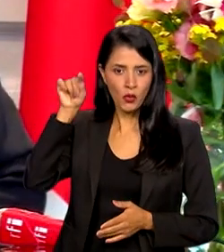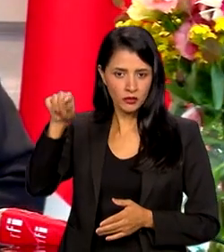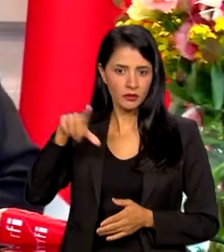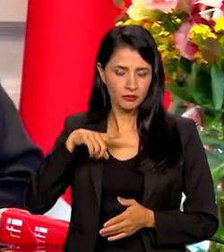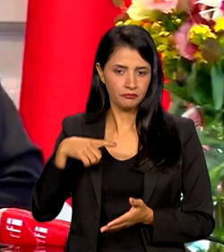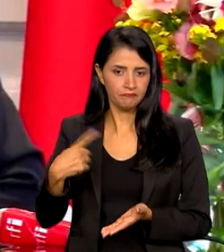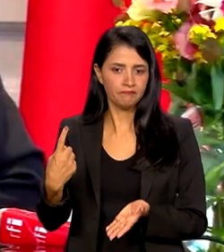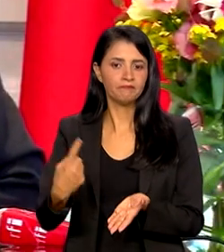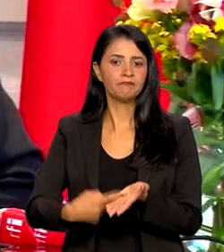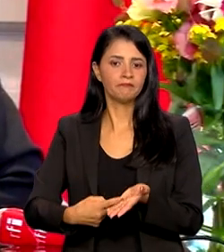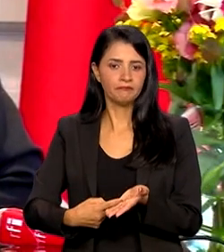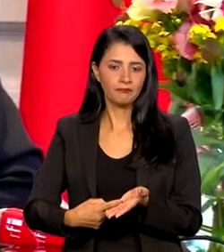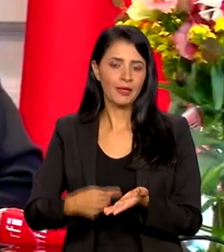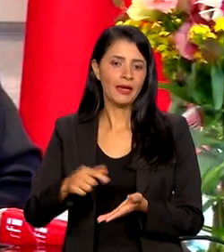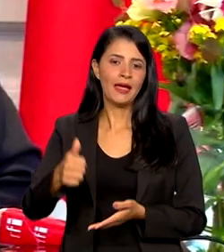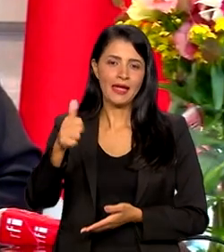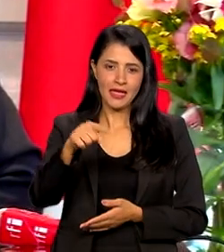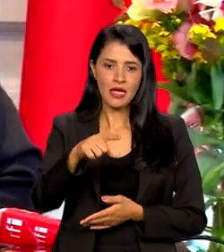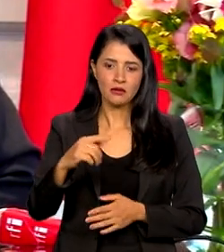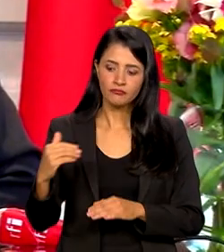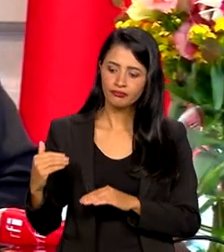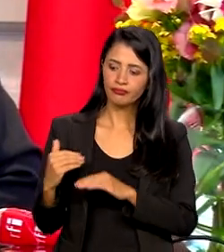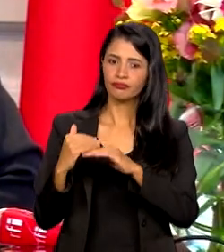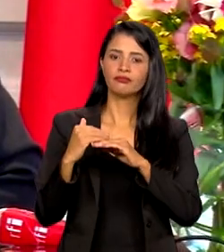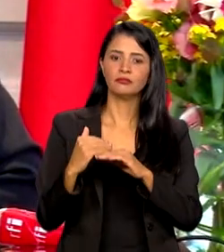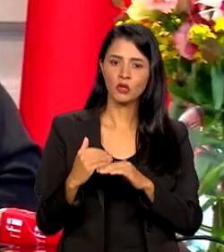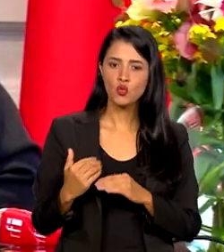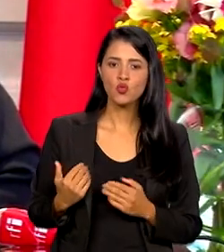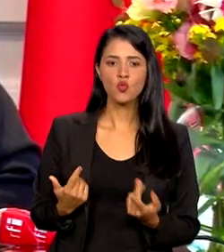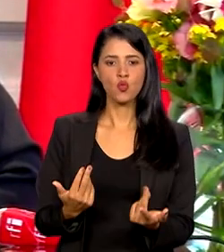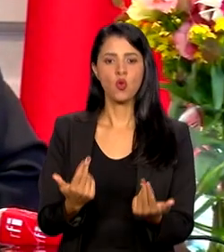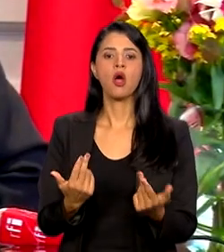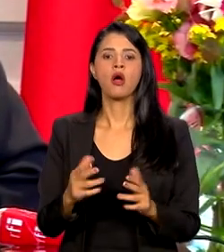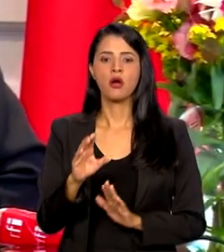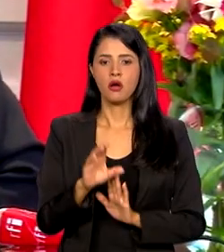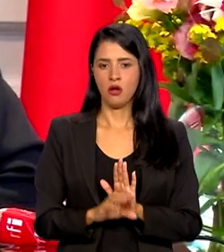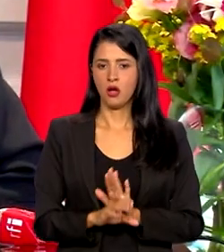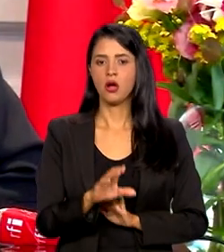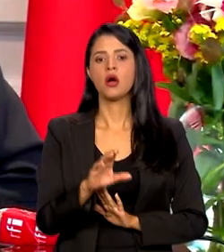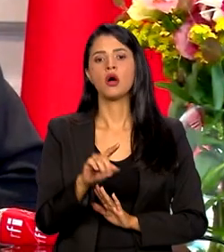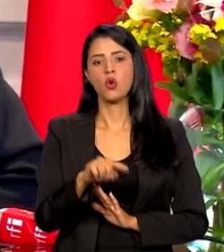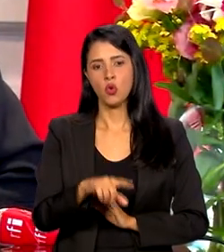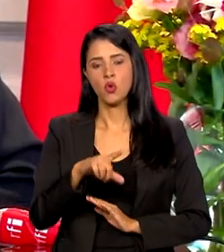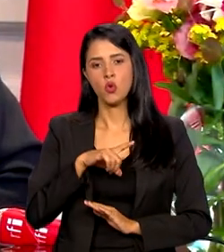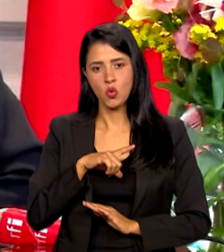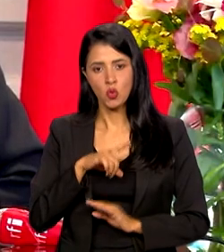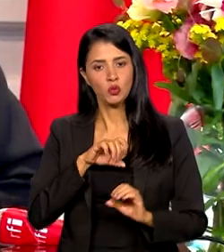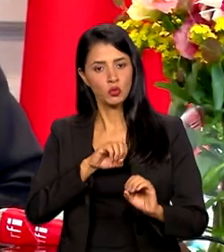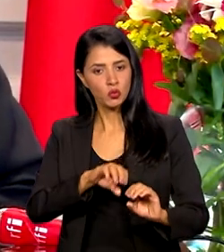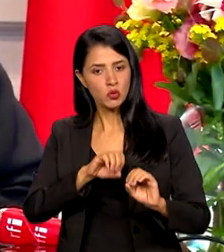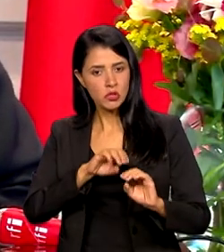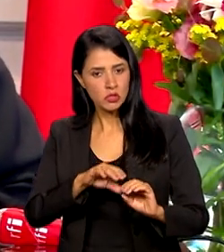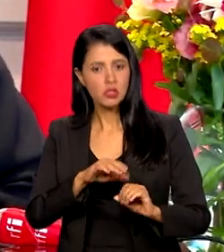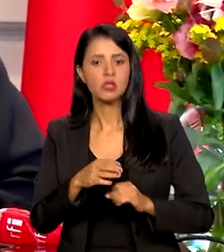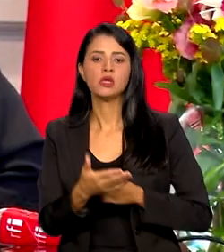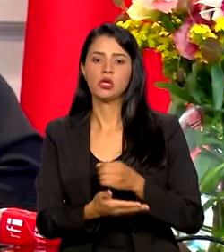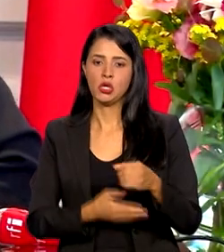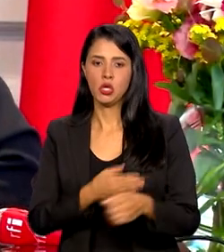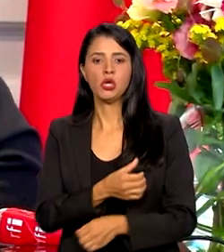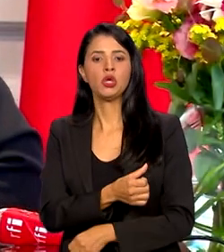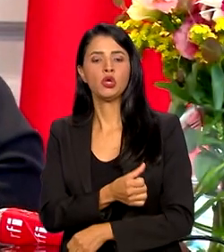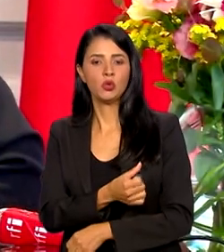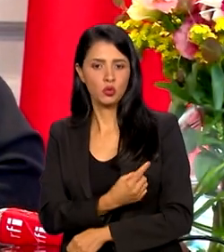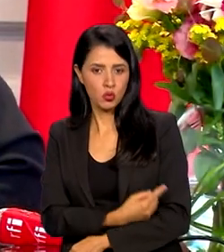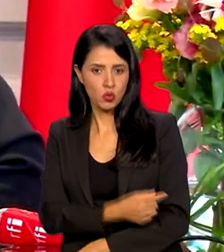equivalência da habilitação do ensino fundamental, ensino